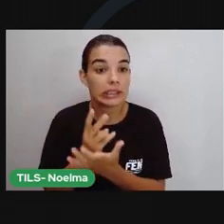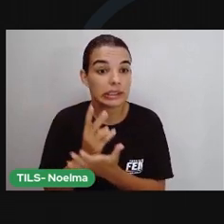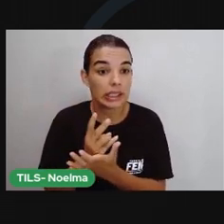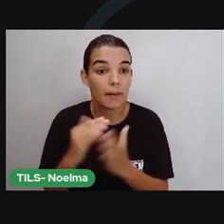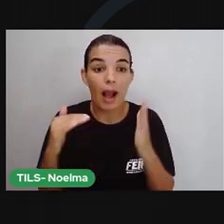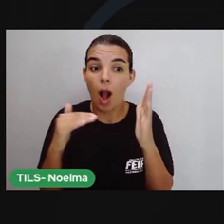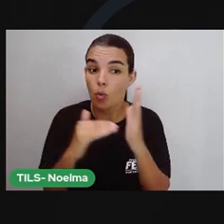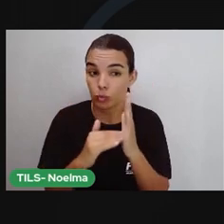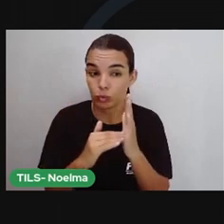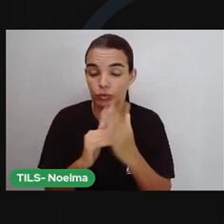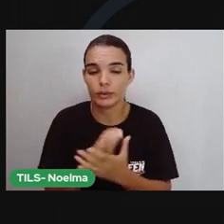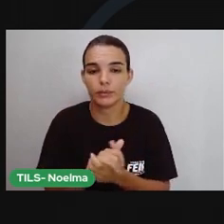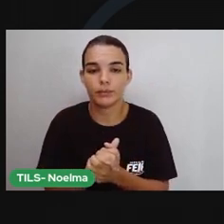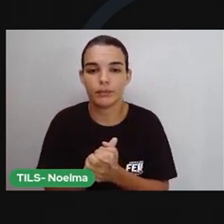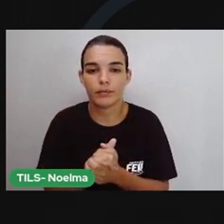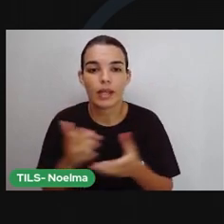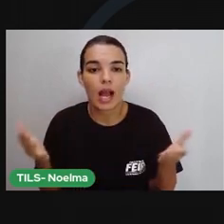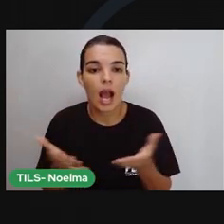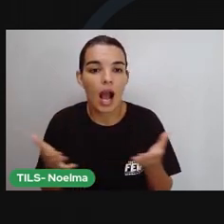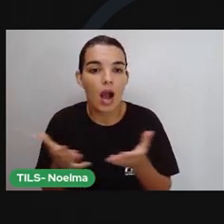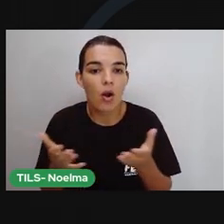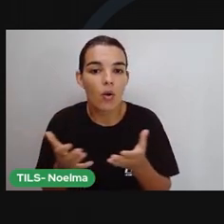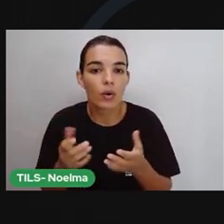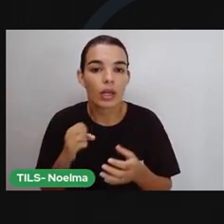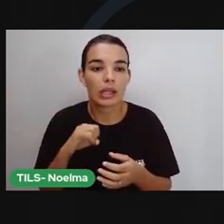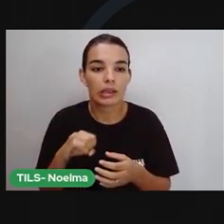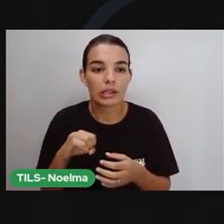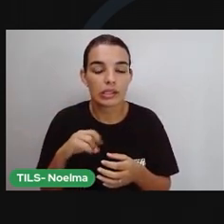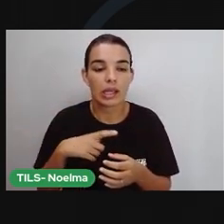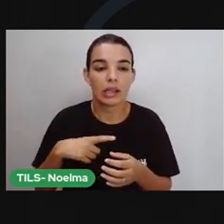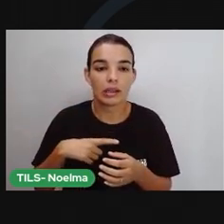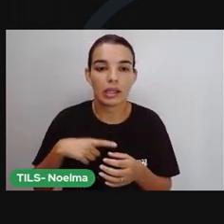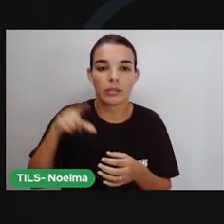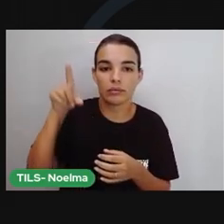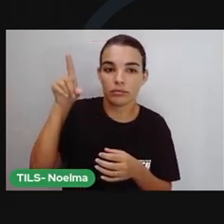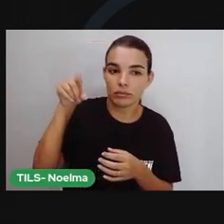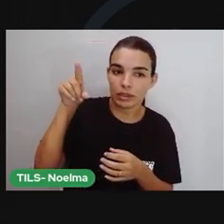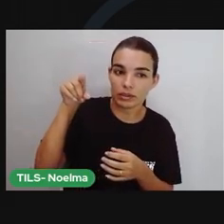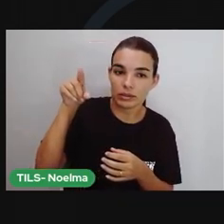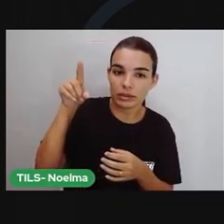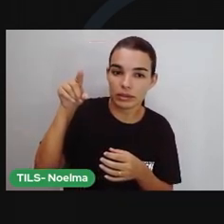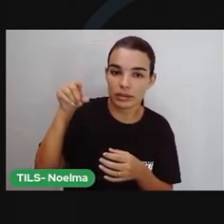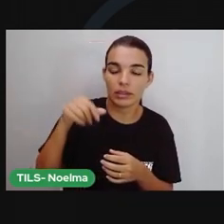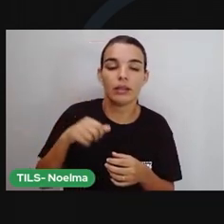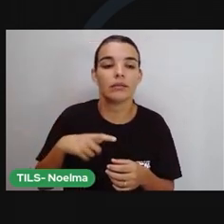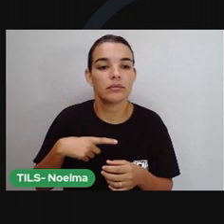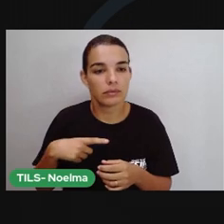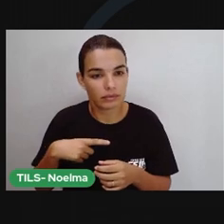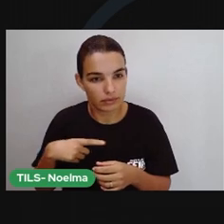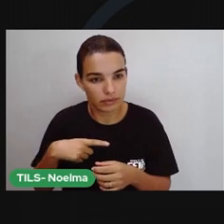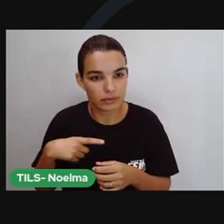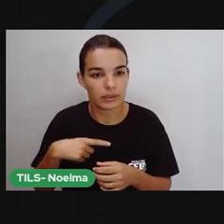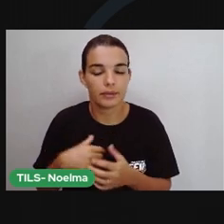As palavras oxítonas que possuem essas terminações são acentuadas.